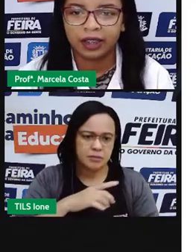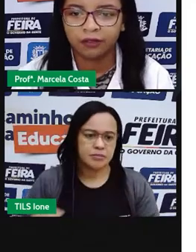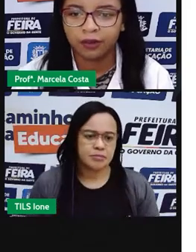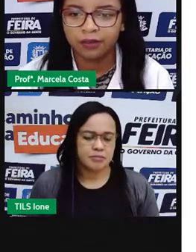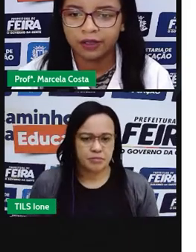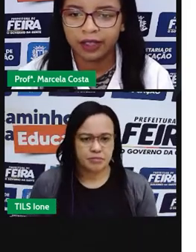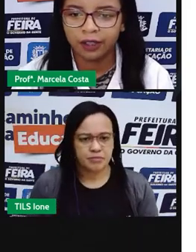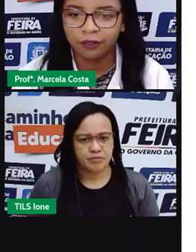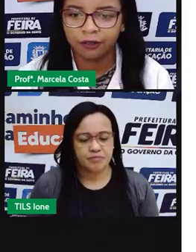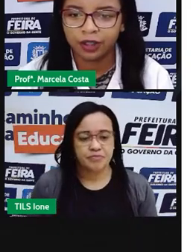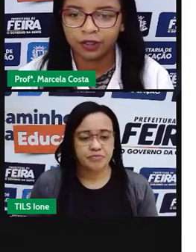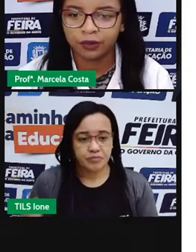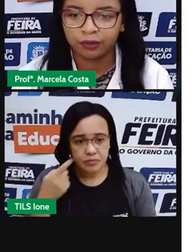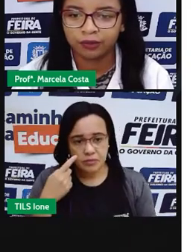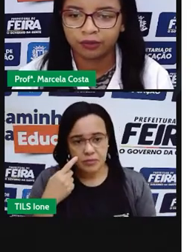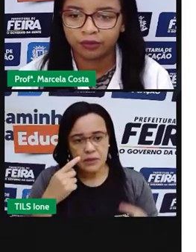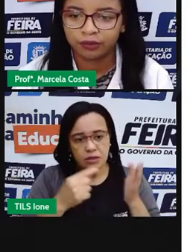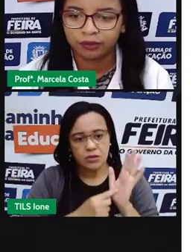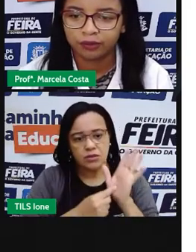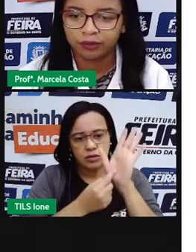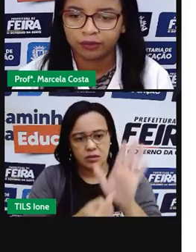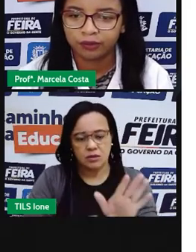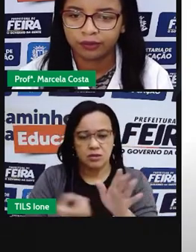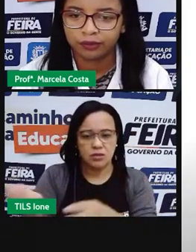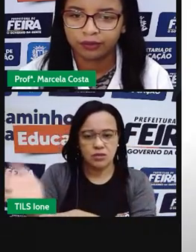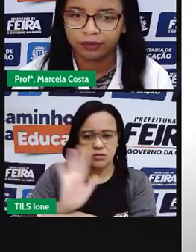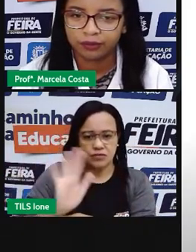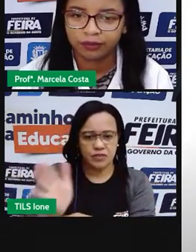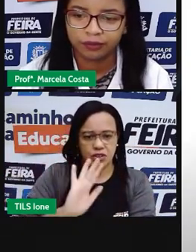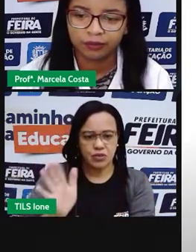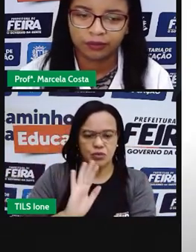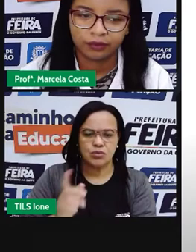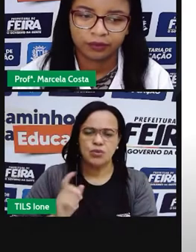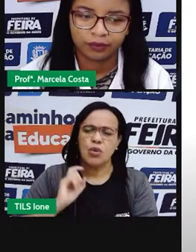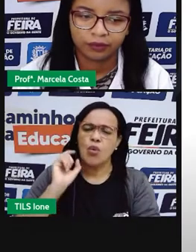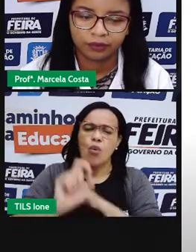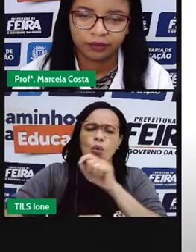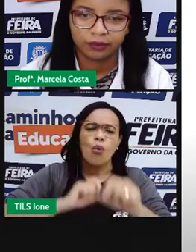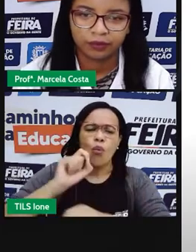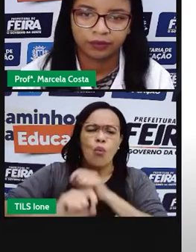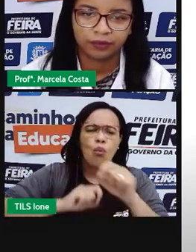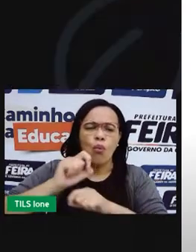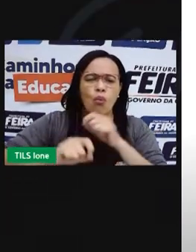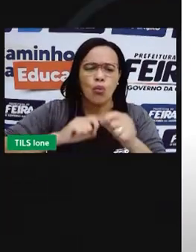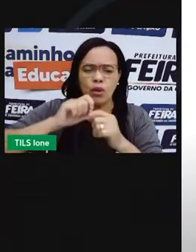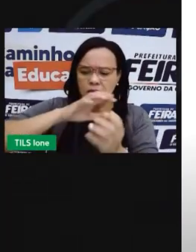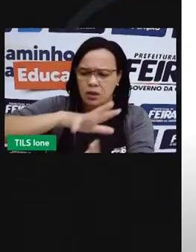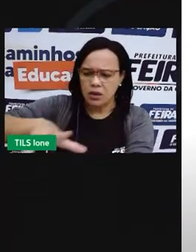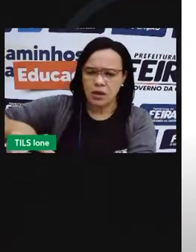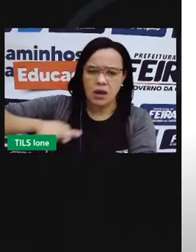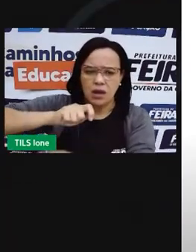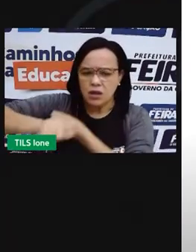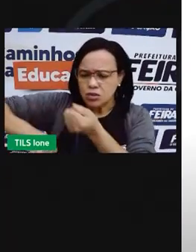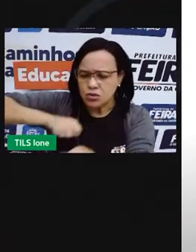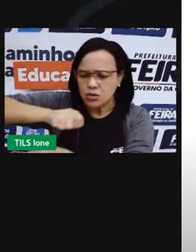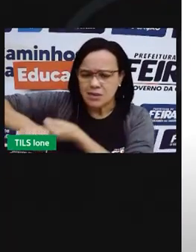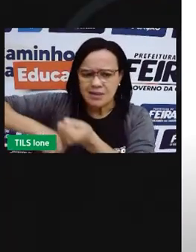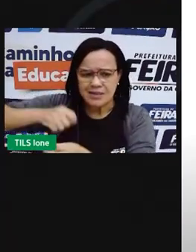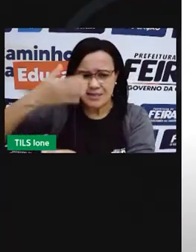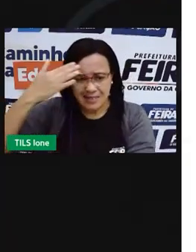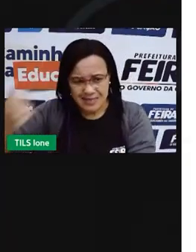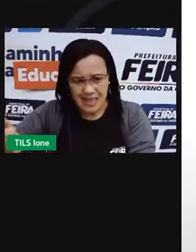Então, vamos ver aqui o vídeo. Você sabe o que é sustentabilidade? Não? Mais ou menos?